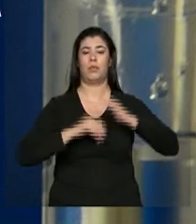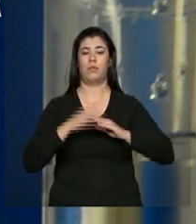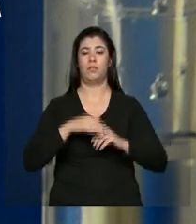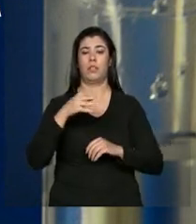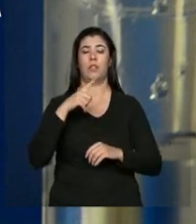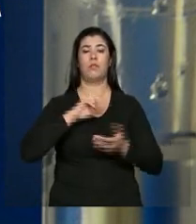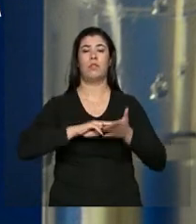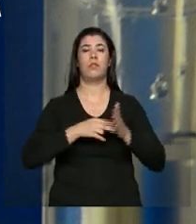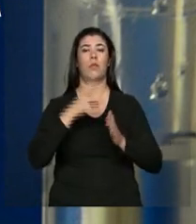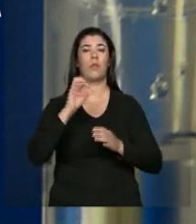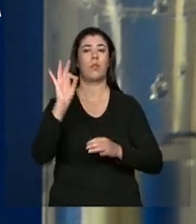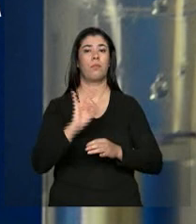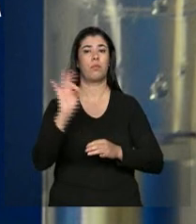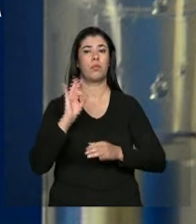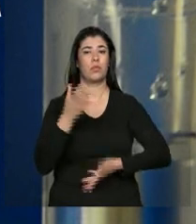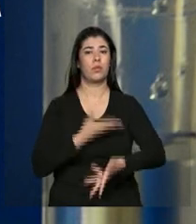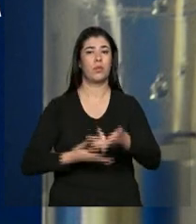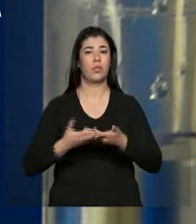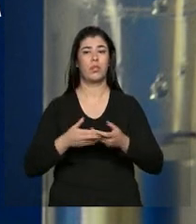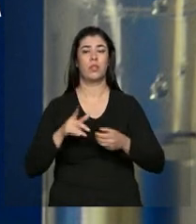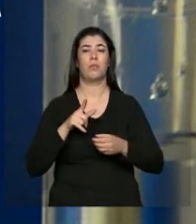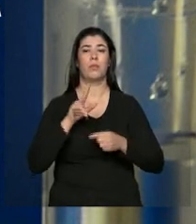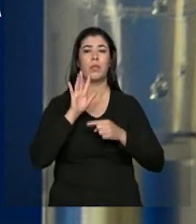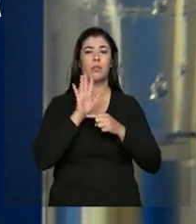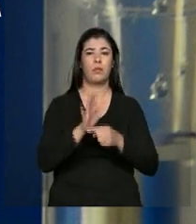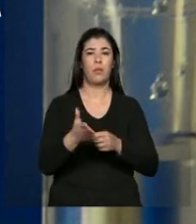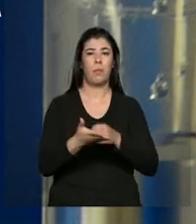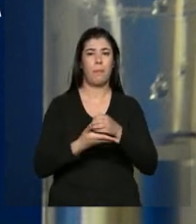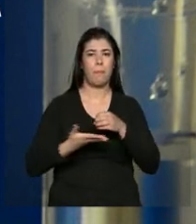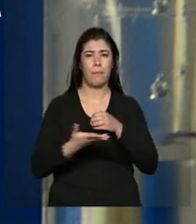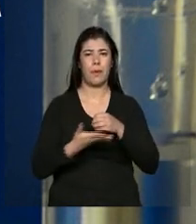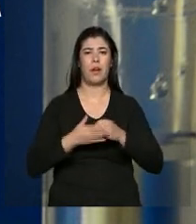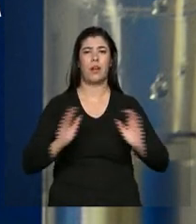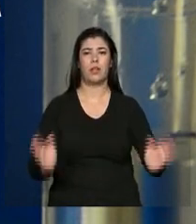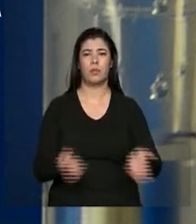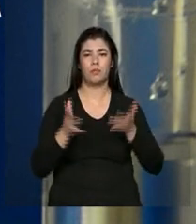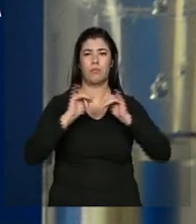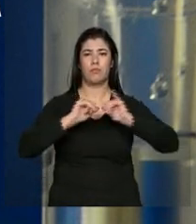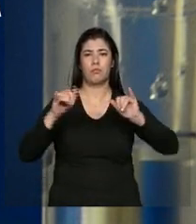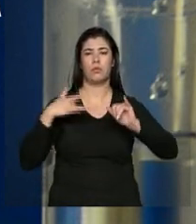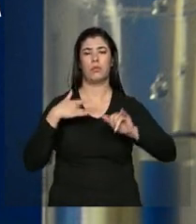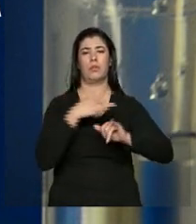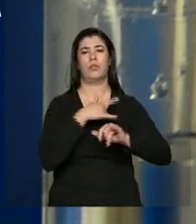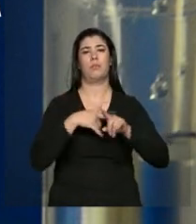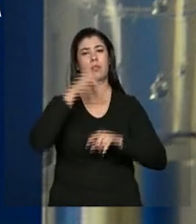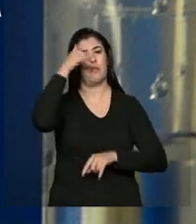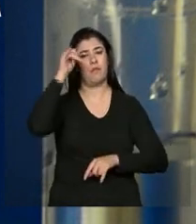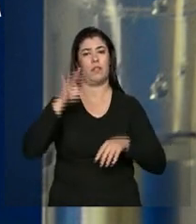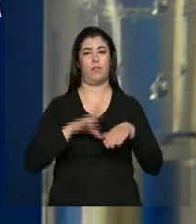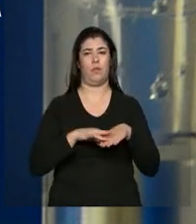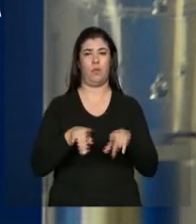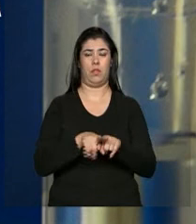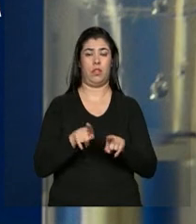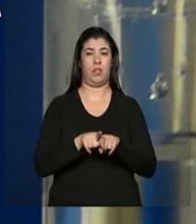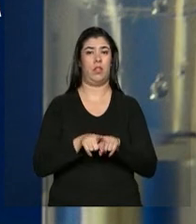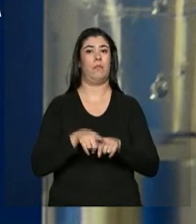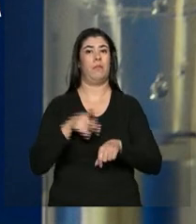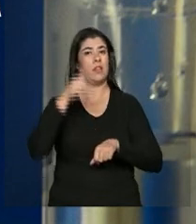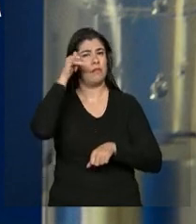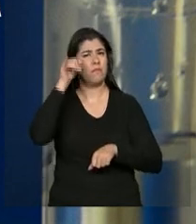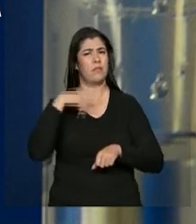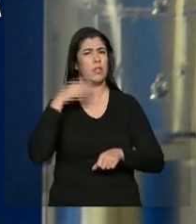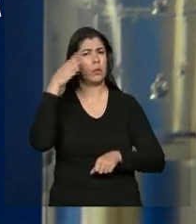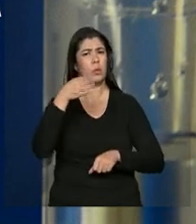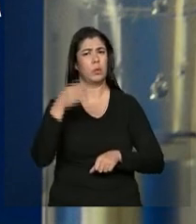por mês da atenção básica, nível mais voltado a promoção da saúde e prevenção de doenças, evitando a busca pelas